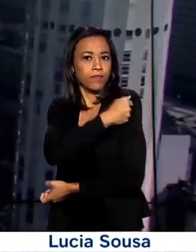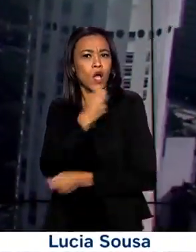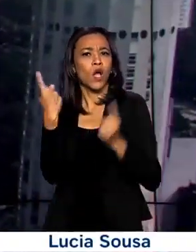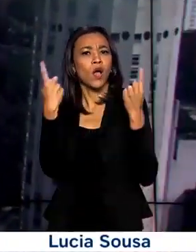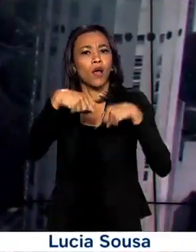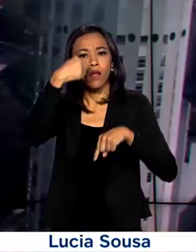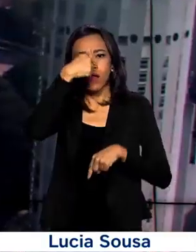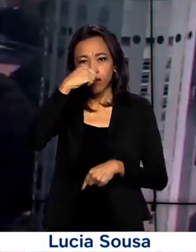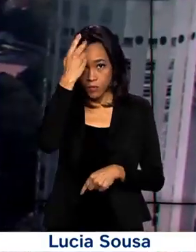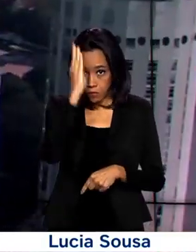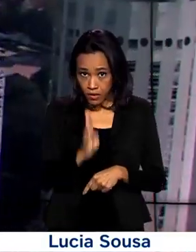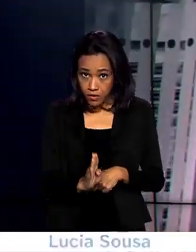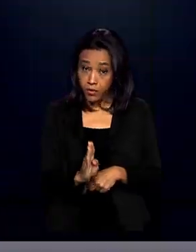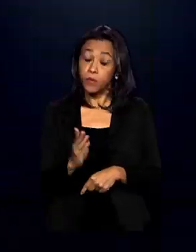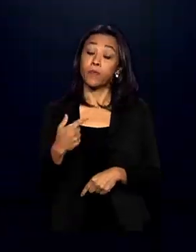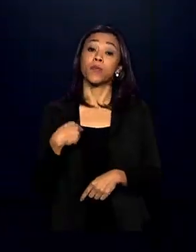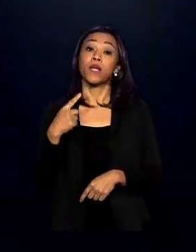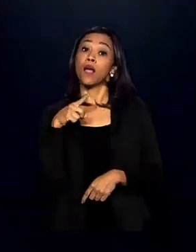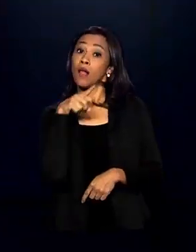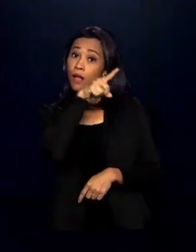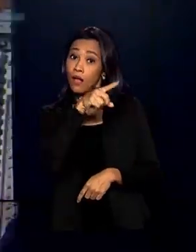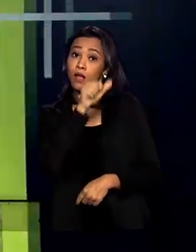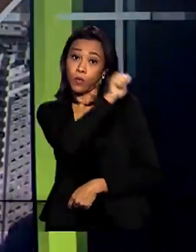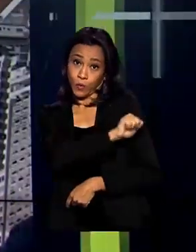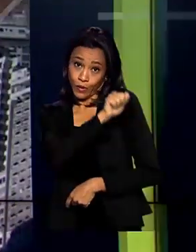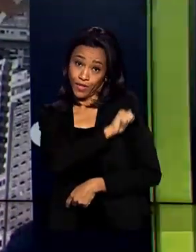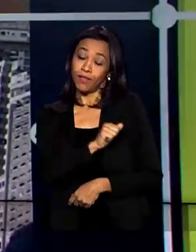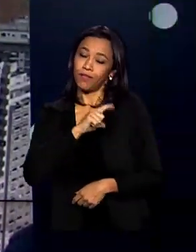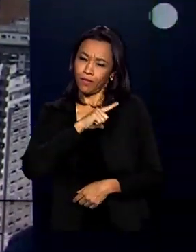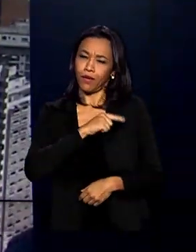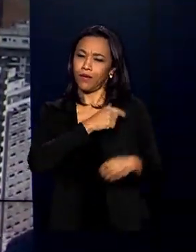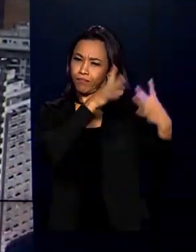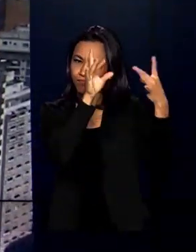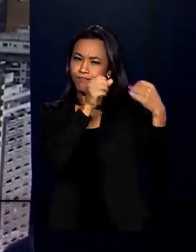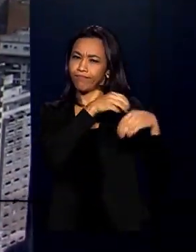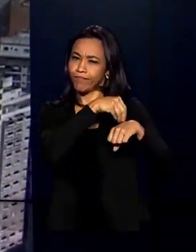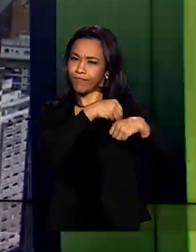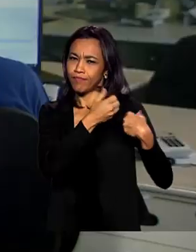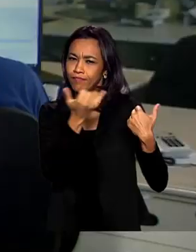gripe no Brasil. Do Rio de Janeiro, o repórter Igor Santos tem as informações.